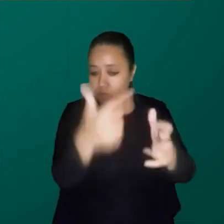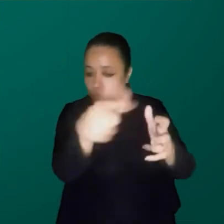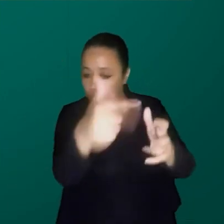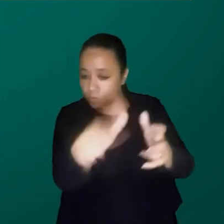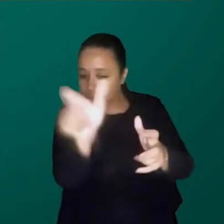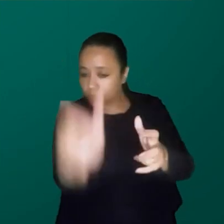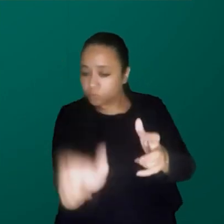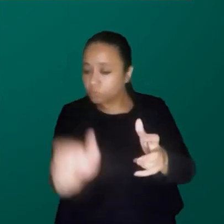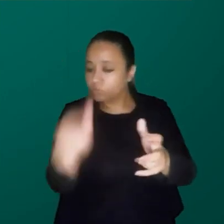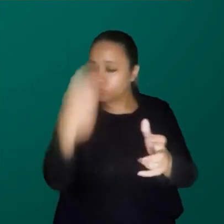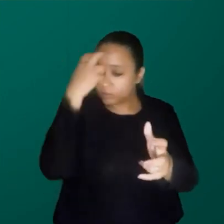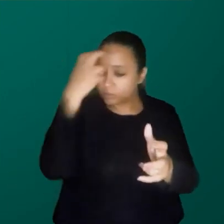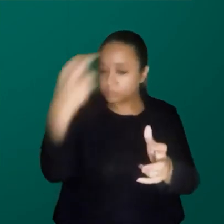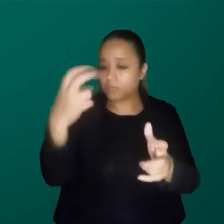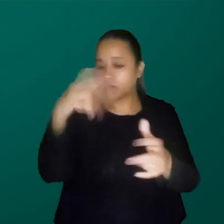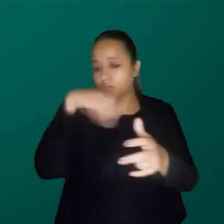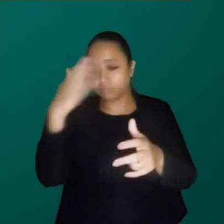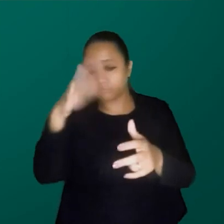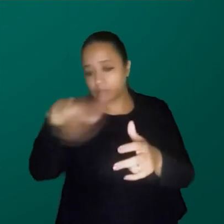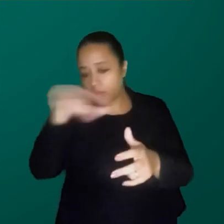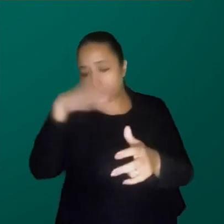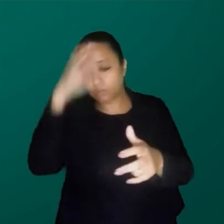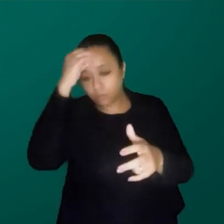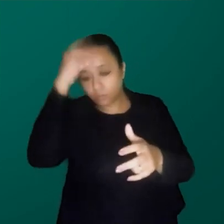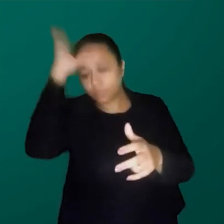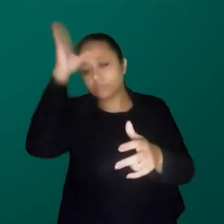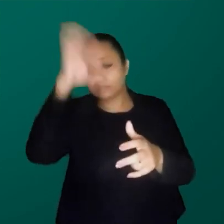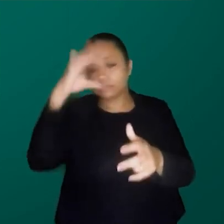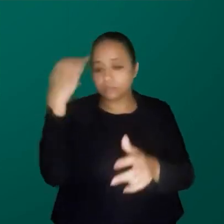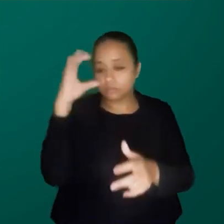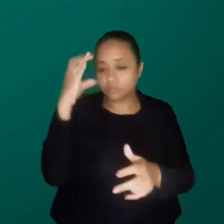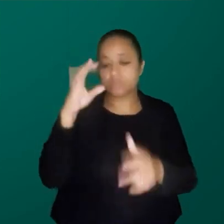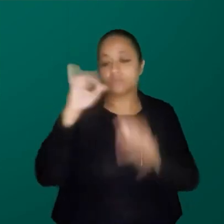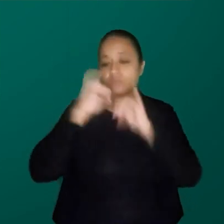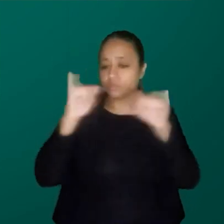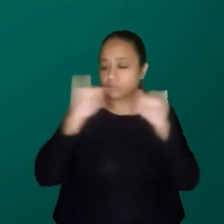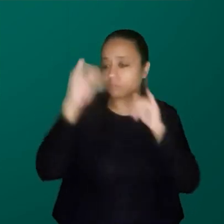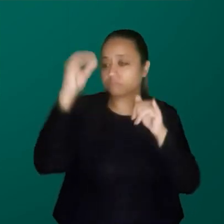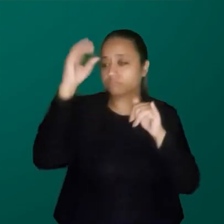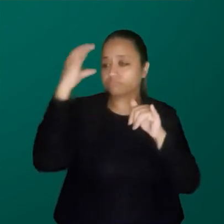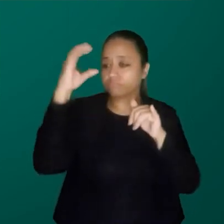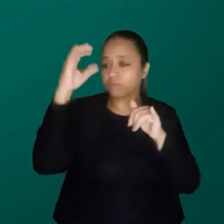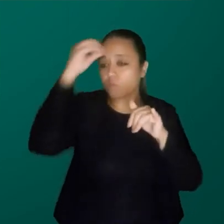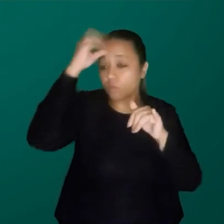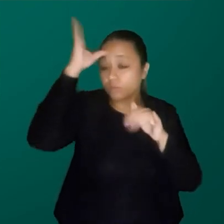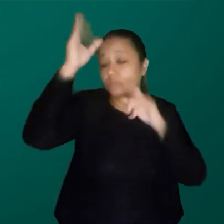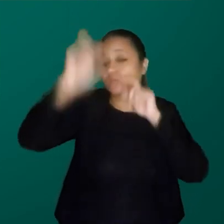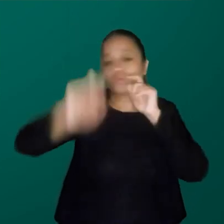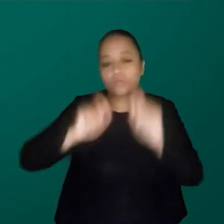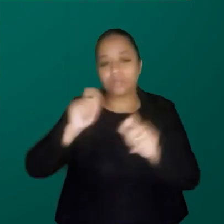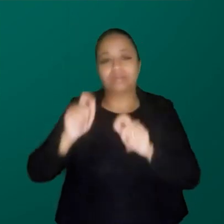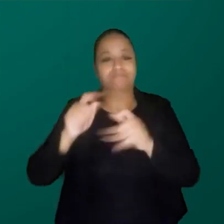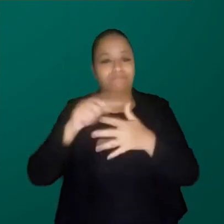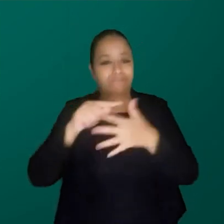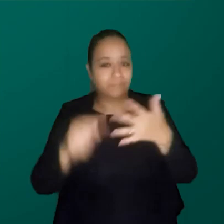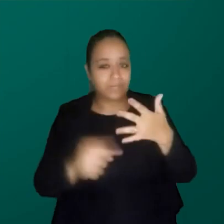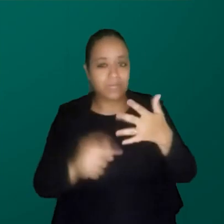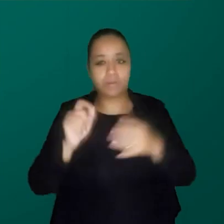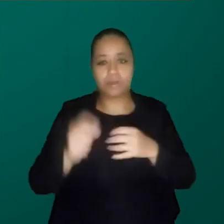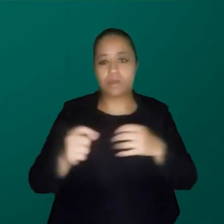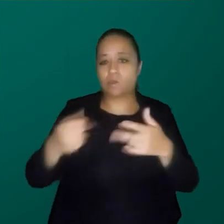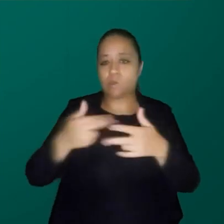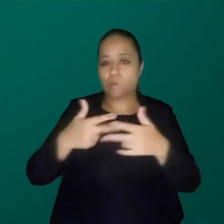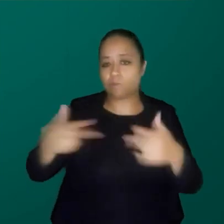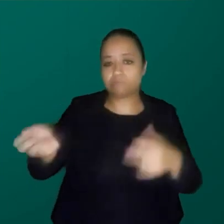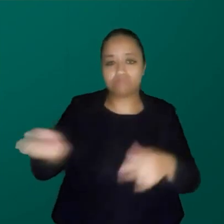científico, do que é esse conhecimento que a gente quer divulgar, ele se dá nesse momento da modernidade, nesse